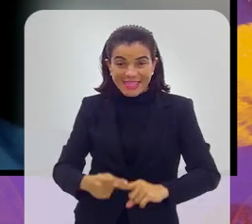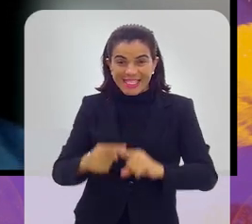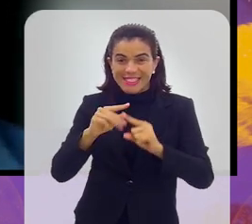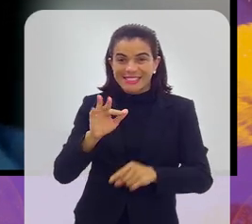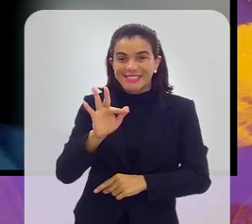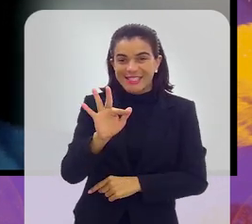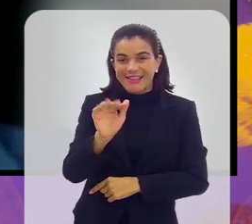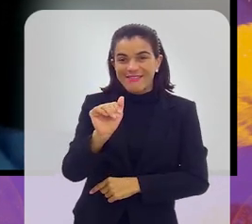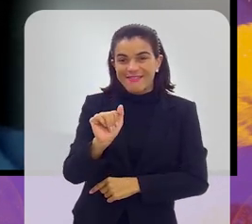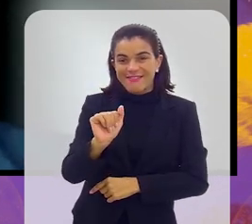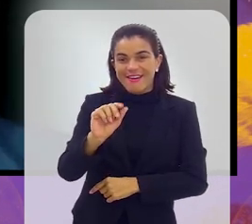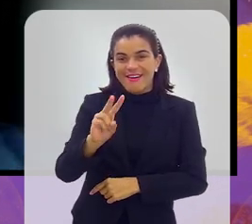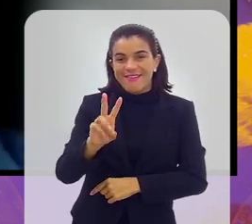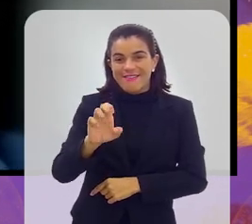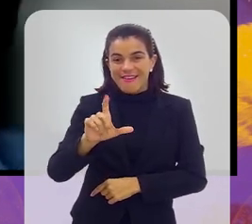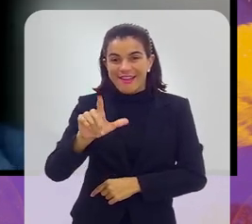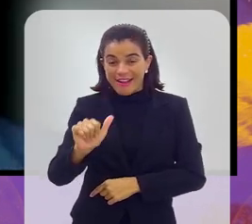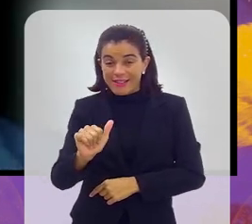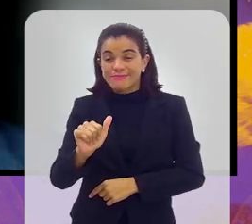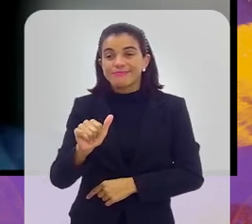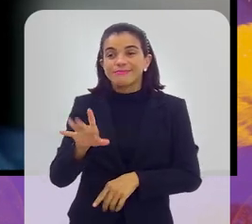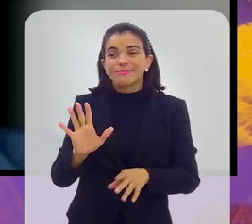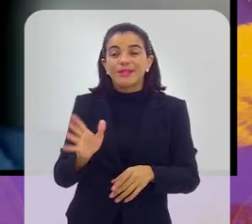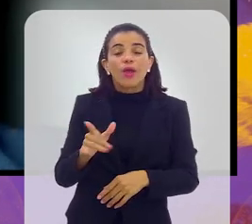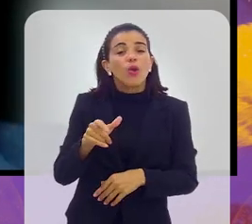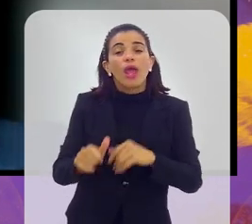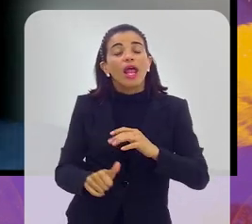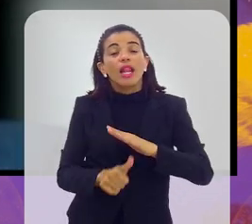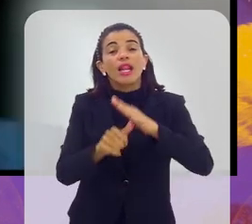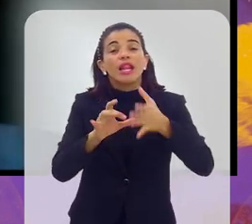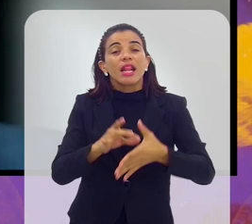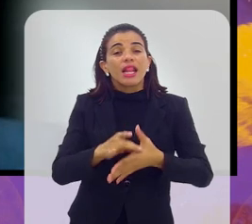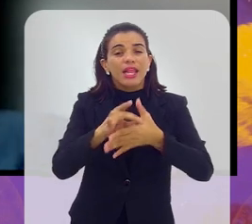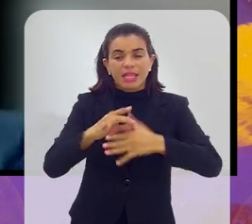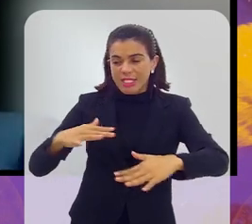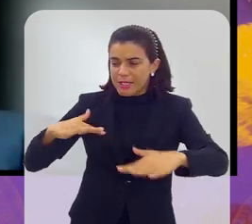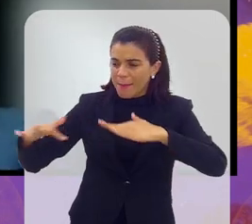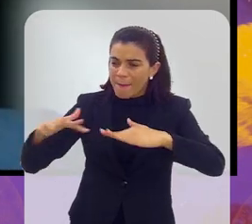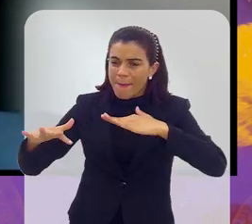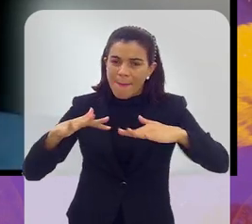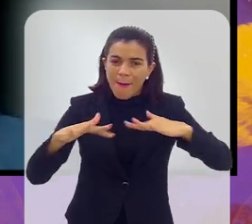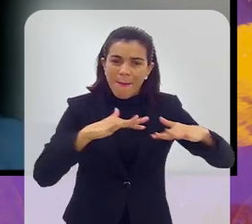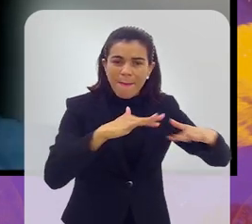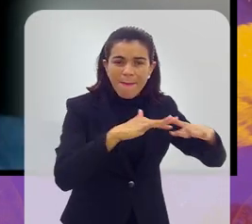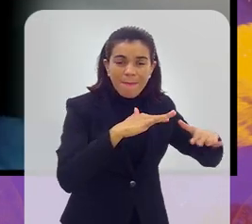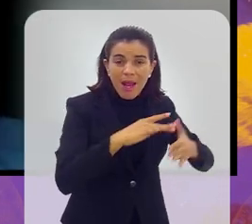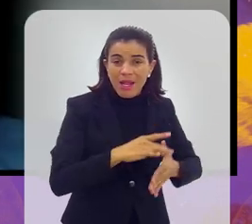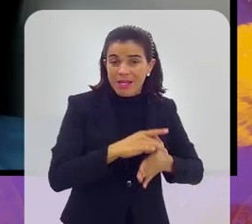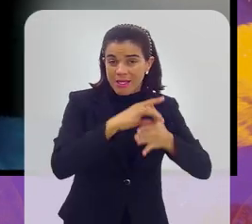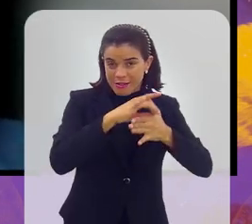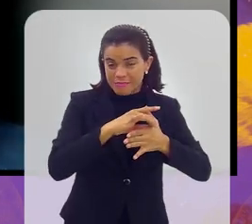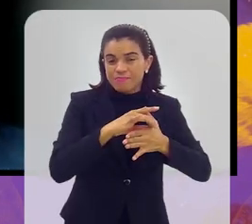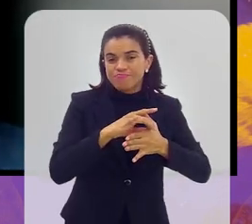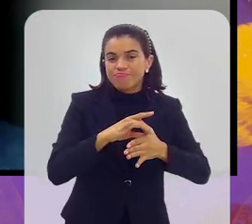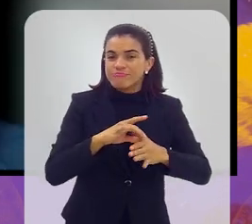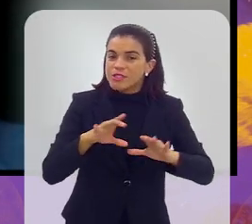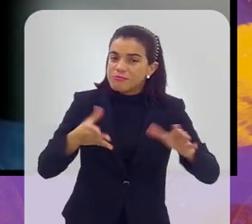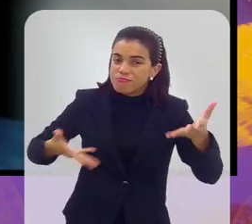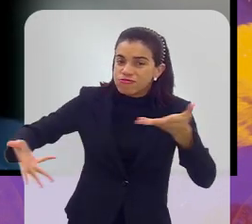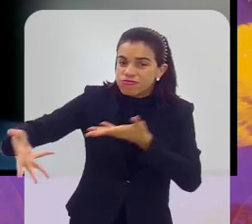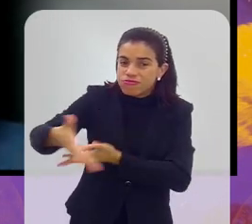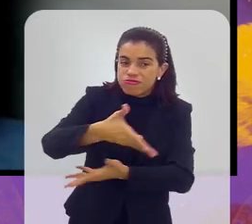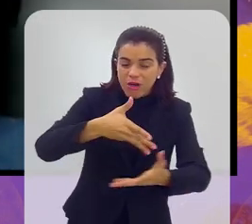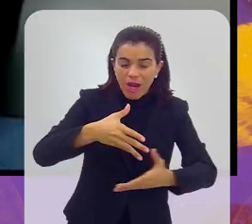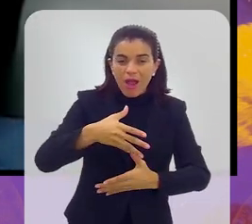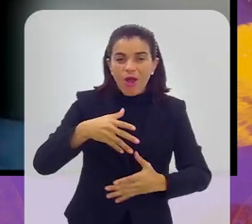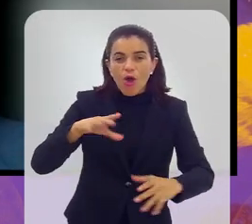acho que isso é um pouquinho do trabalho que a Cufa já faz com essas favelas, com essas lideranças que mobilizam essas favelas, de criar um senso comum,